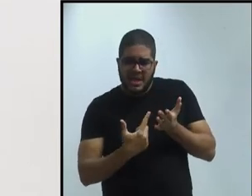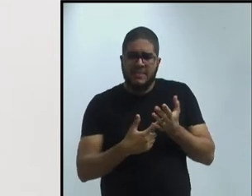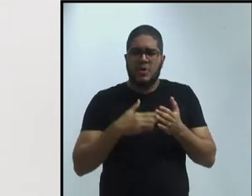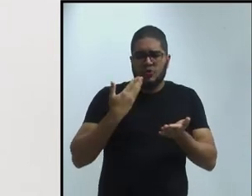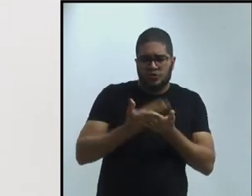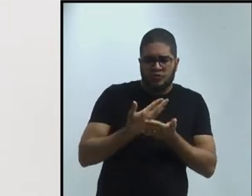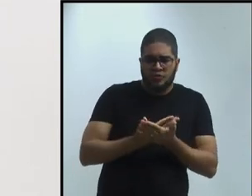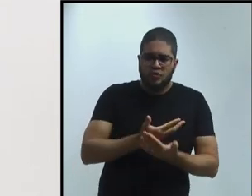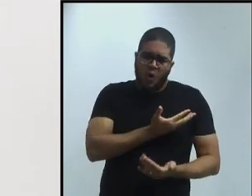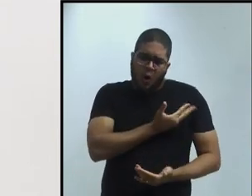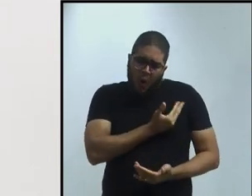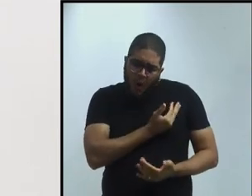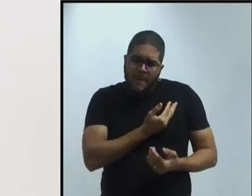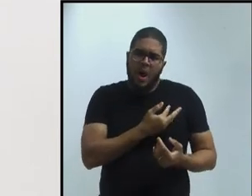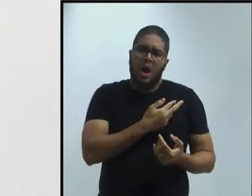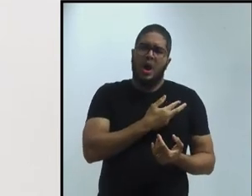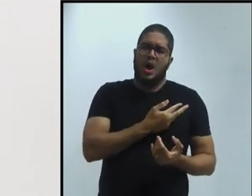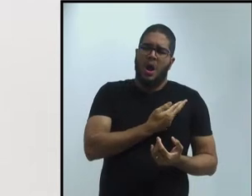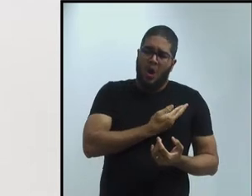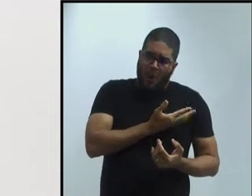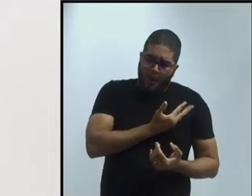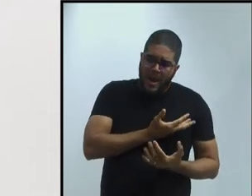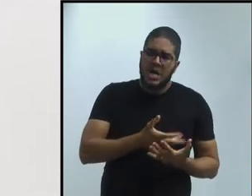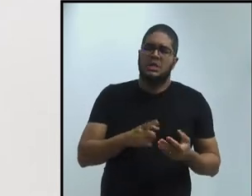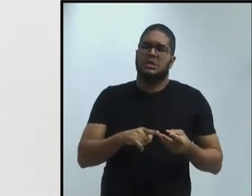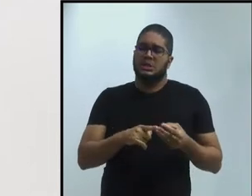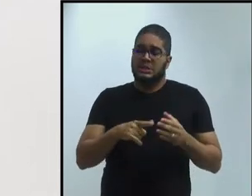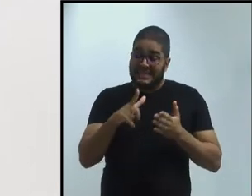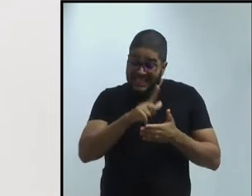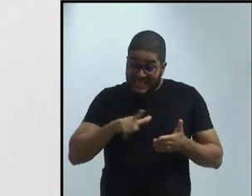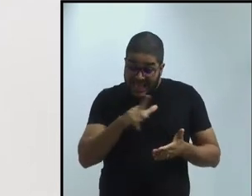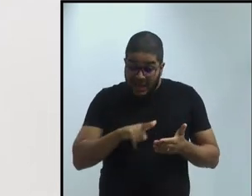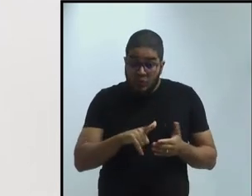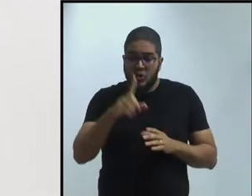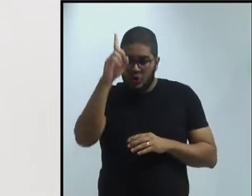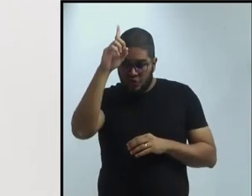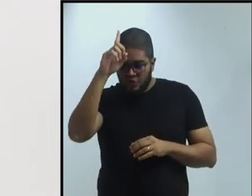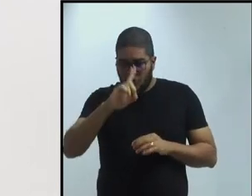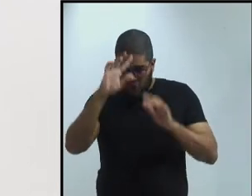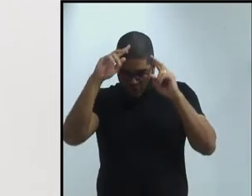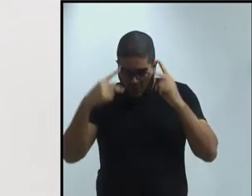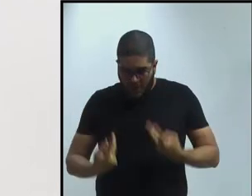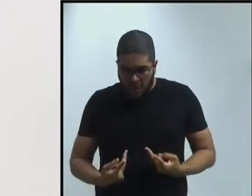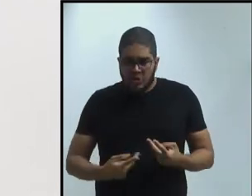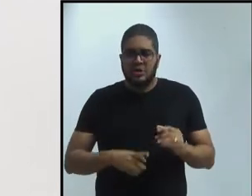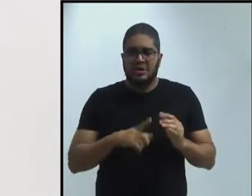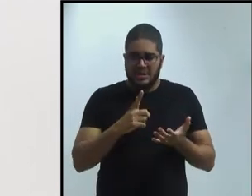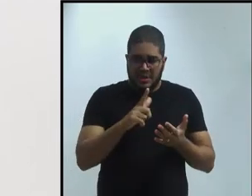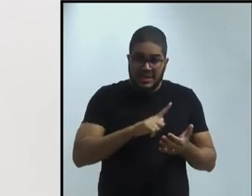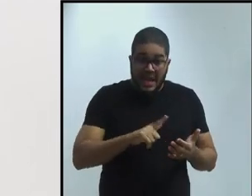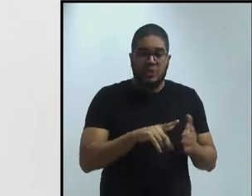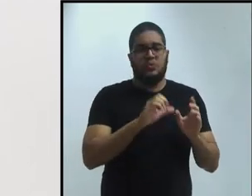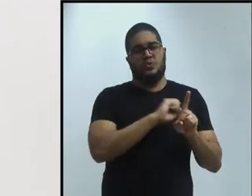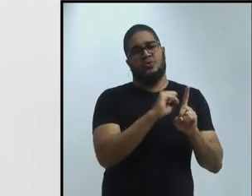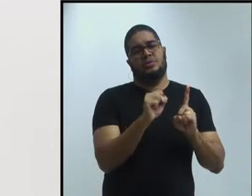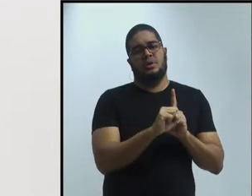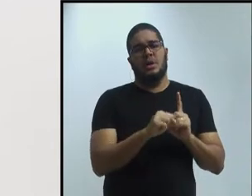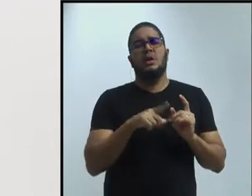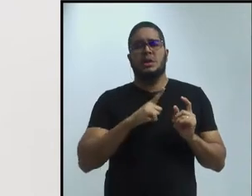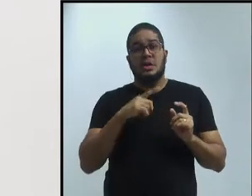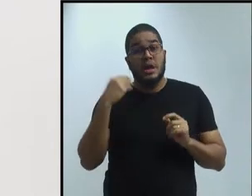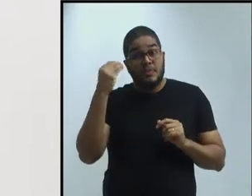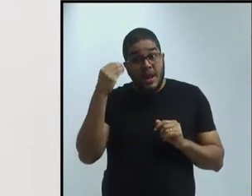literatura e direitos humanos, e literatura e sociedade. A professora Germana tem experiência de internacionalização com os seguintes países.